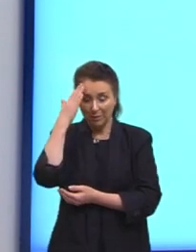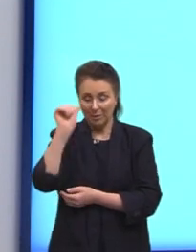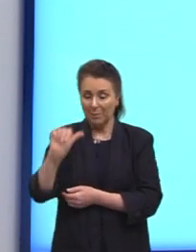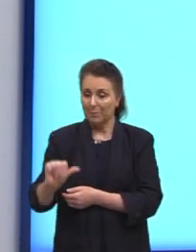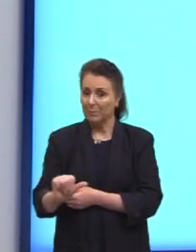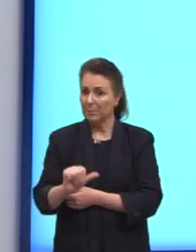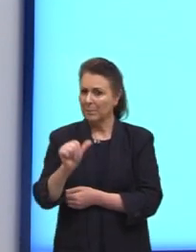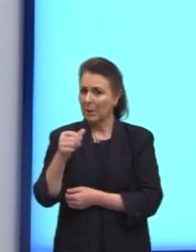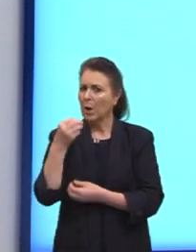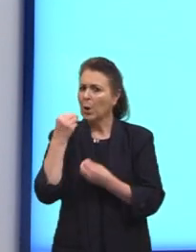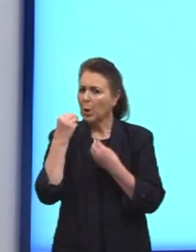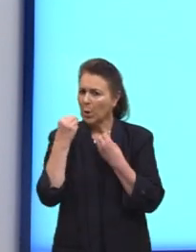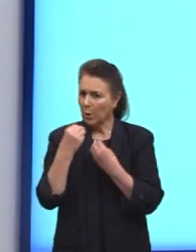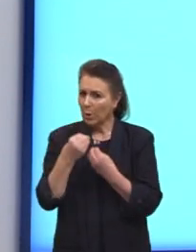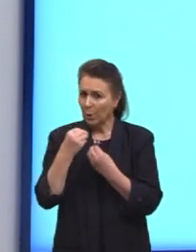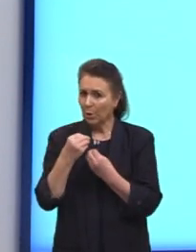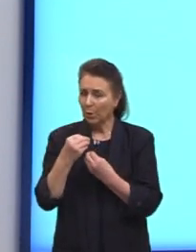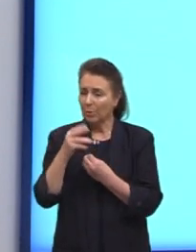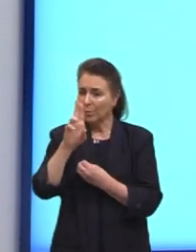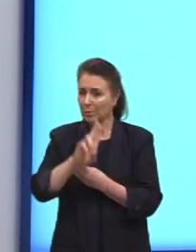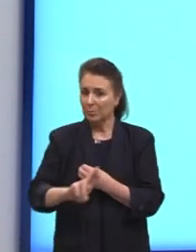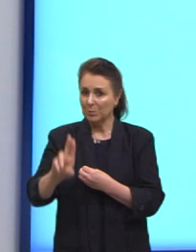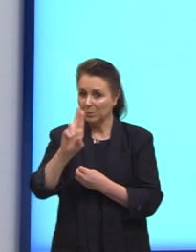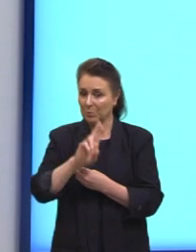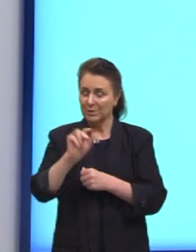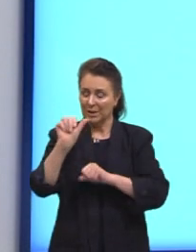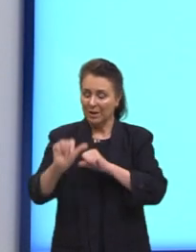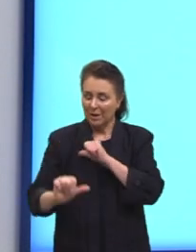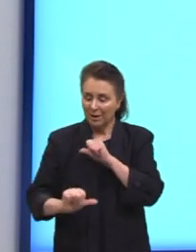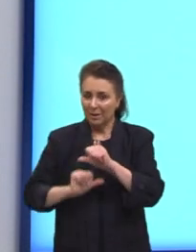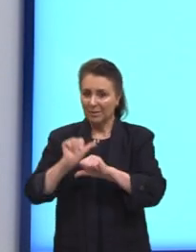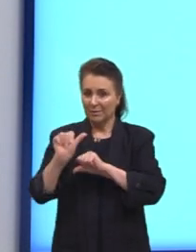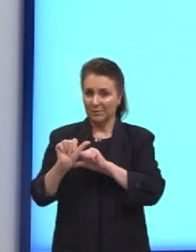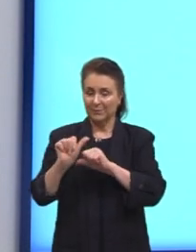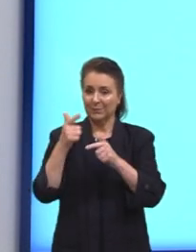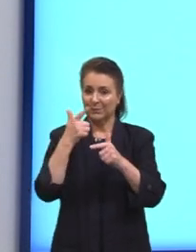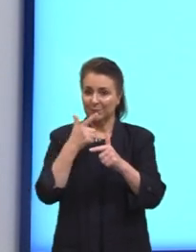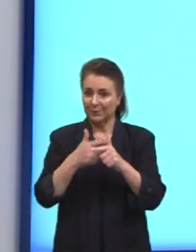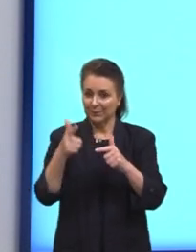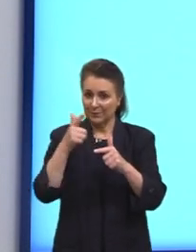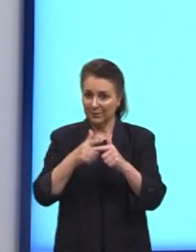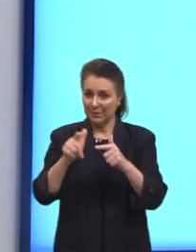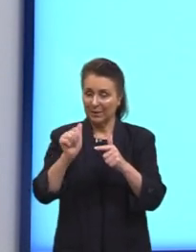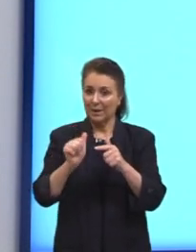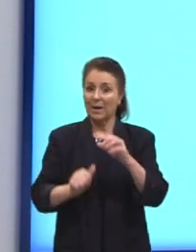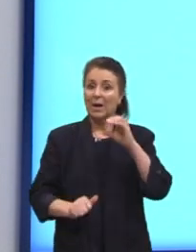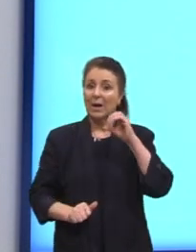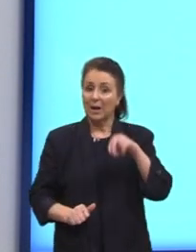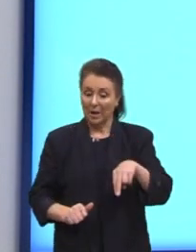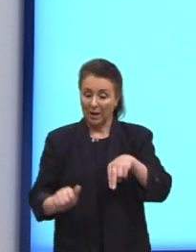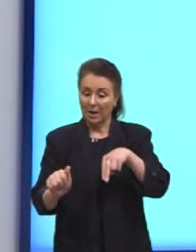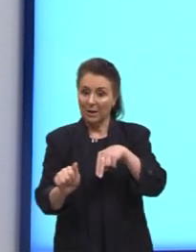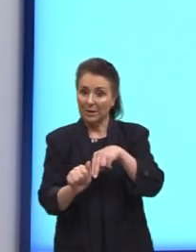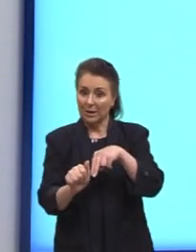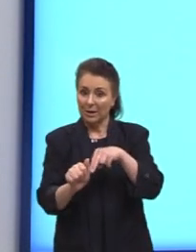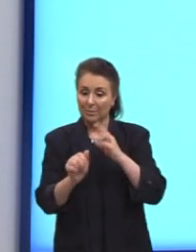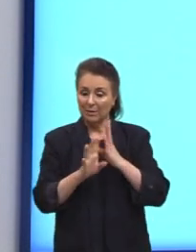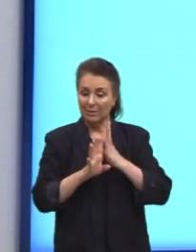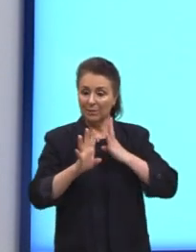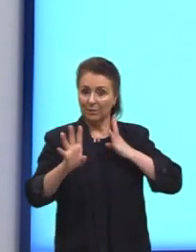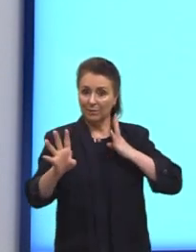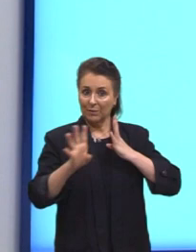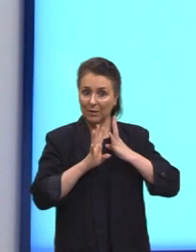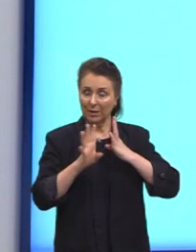aplicar a permutação? Problemas que envolvem anagramas, filas, posições.